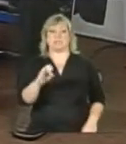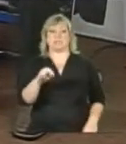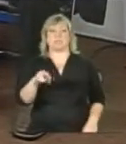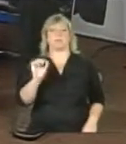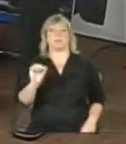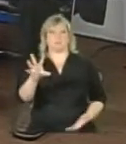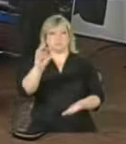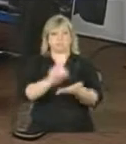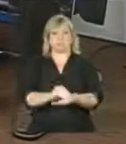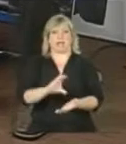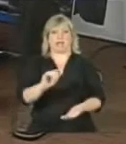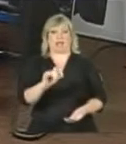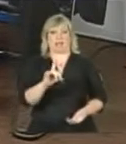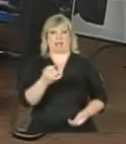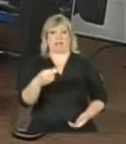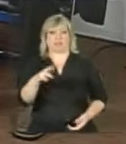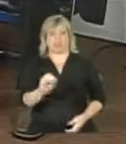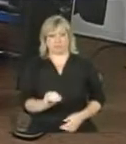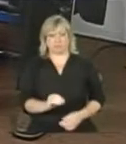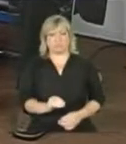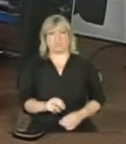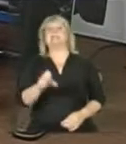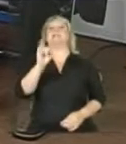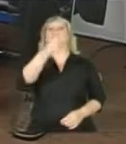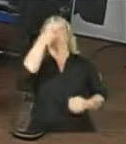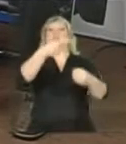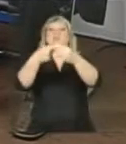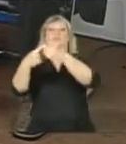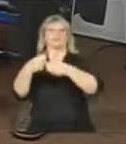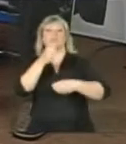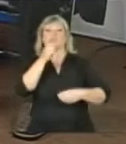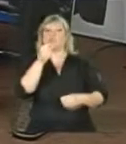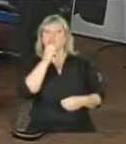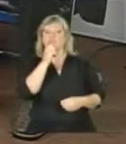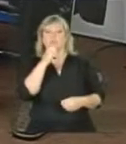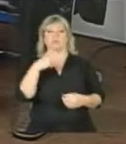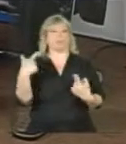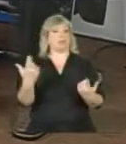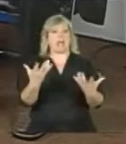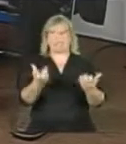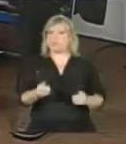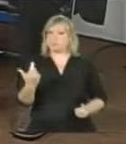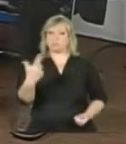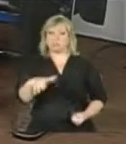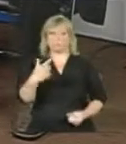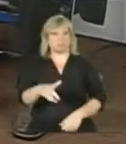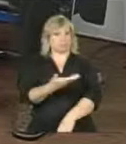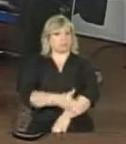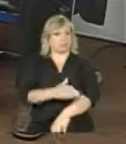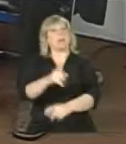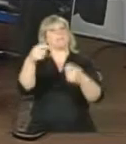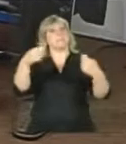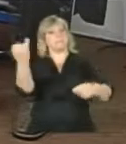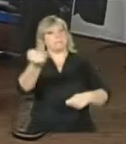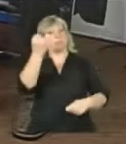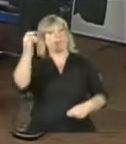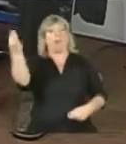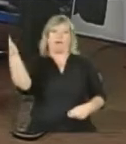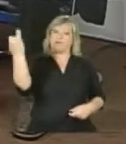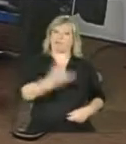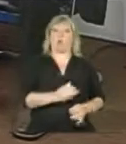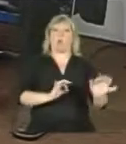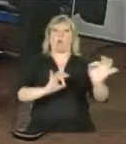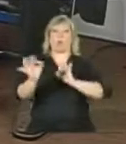porventura é um município que ainda não recebeu esse tipo de capacitação, é importante que ele entre em contato com a coordenação